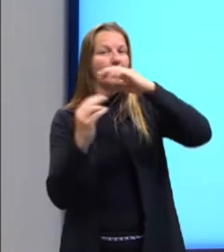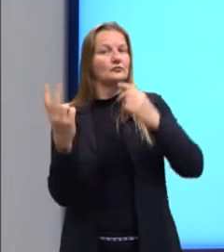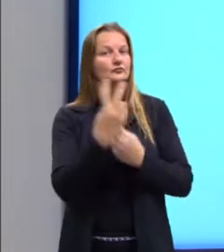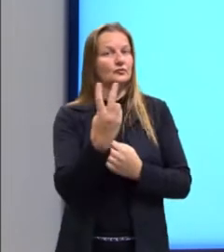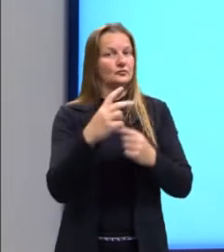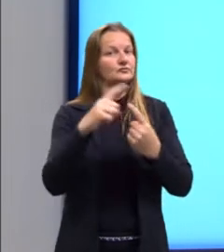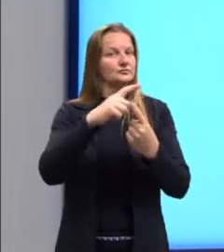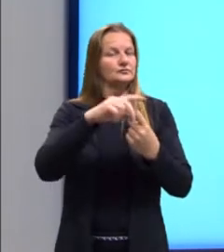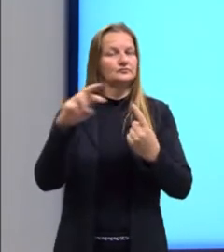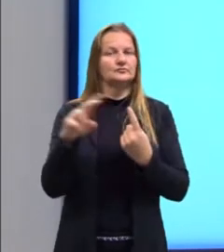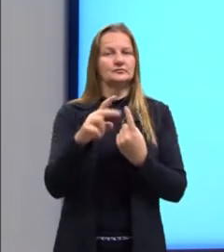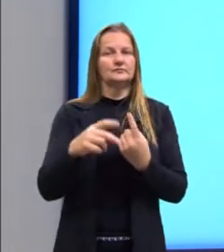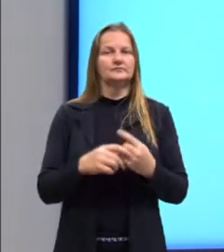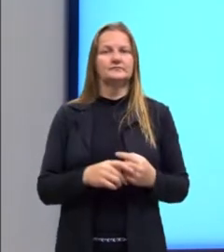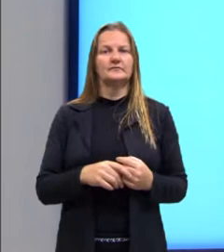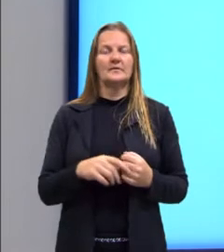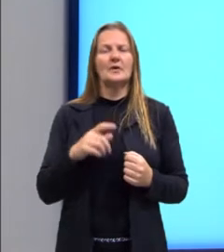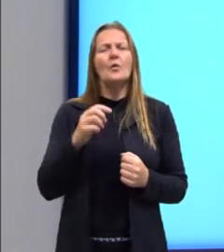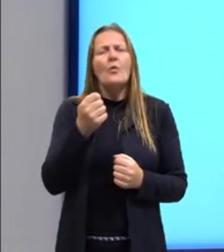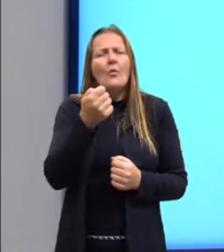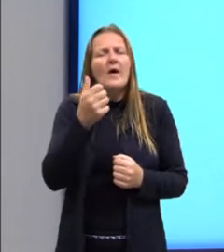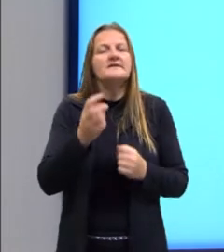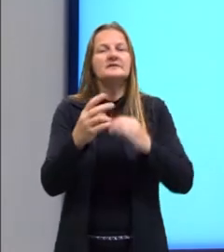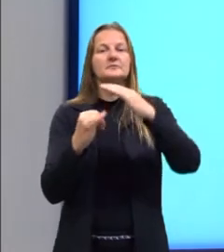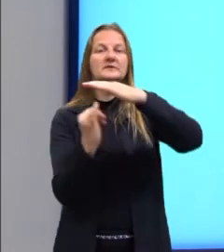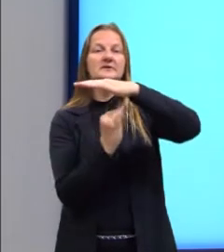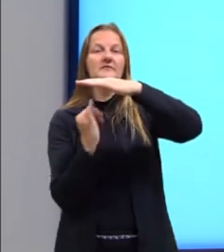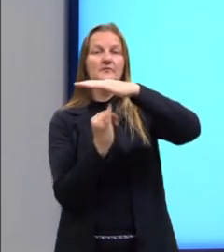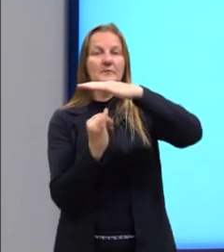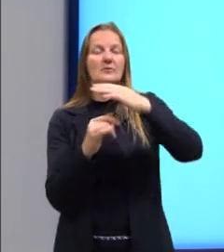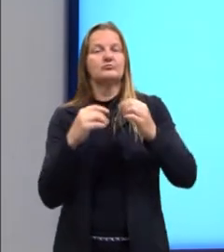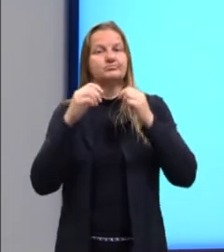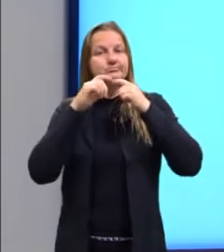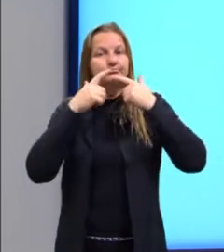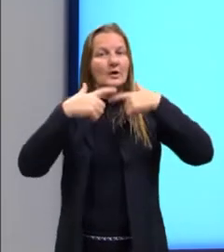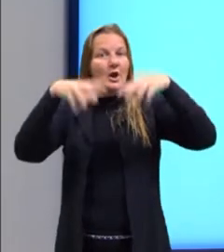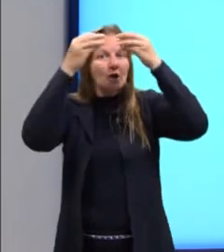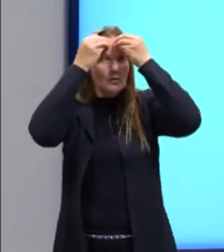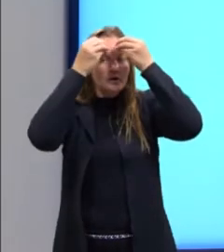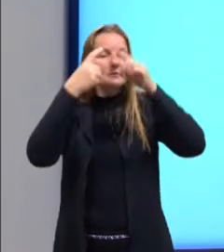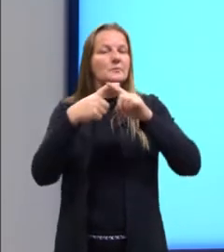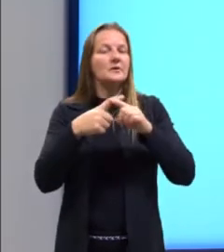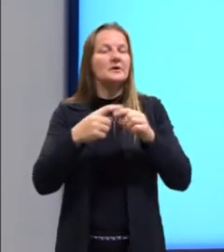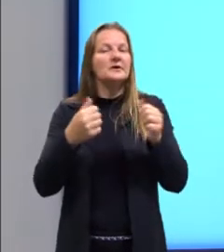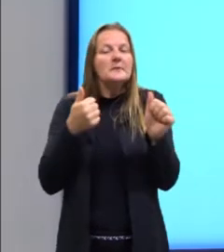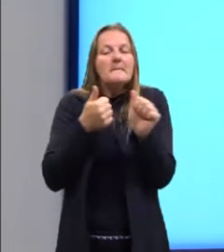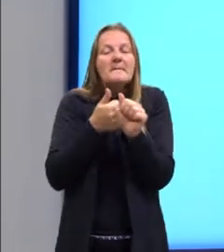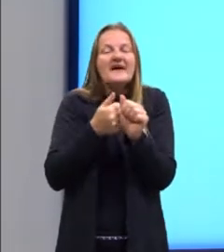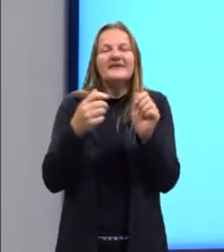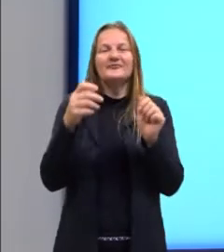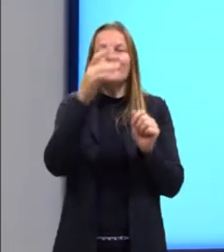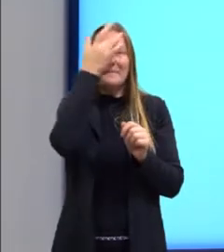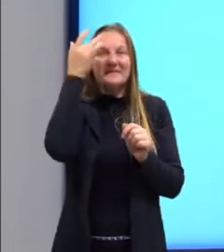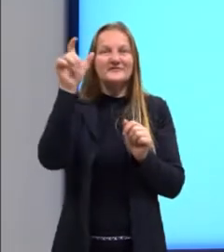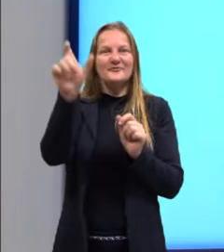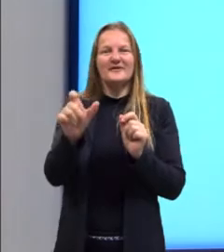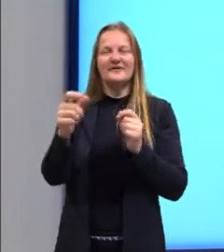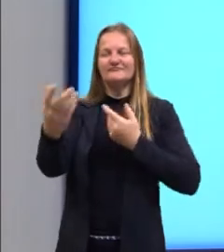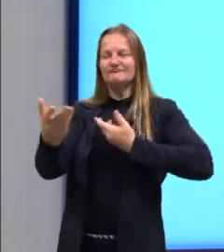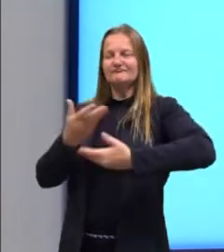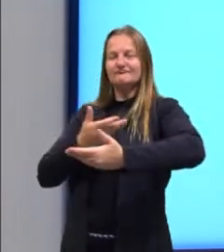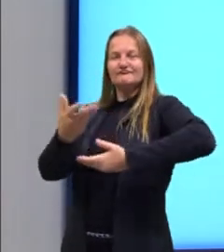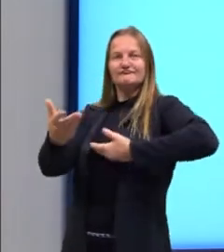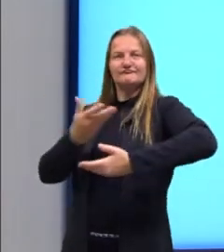publicitário a linguagem informal. Por quê? Para mostrar proximidade ao leitor, para